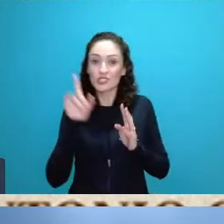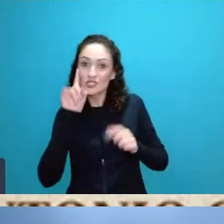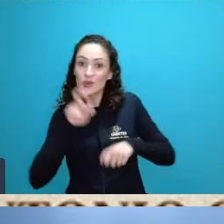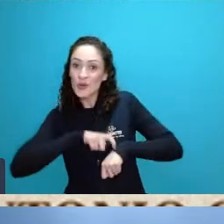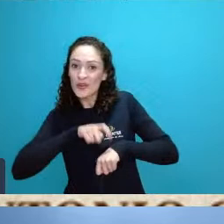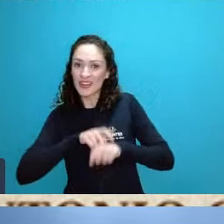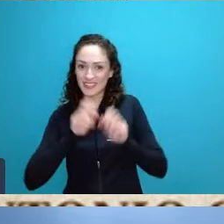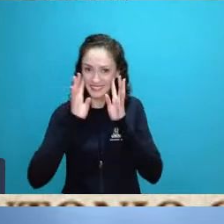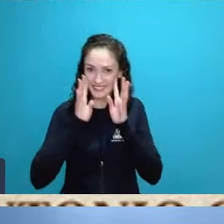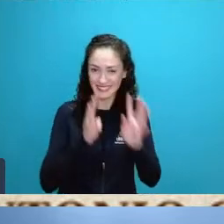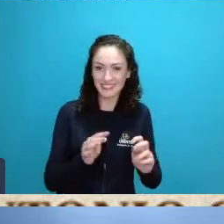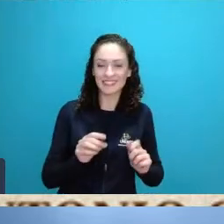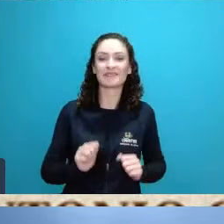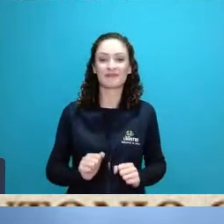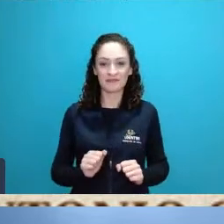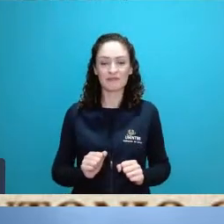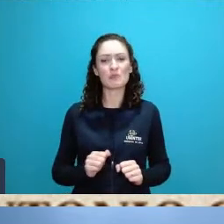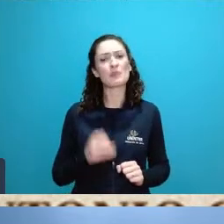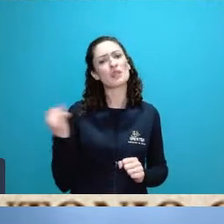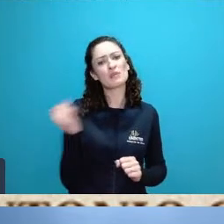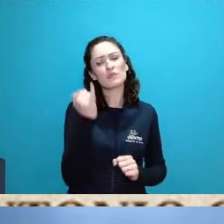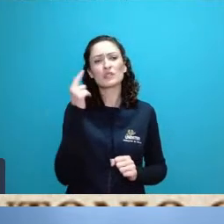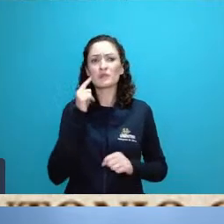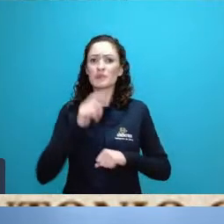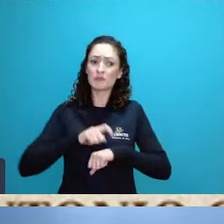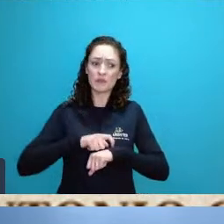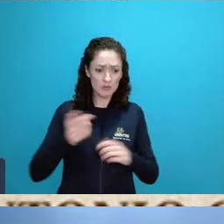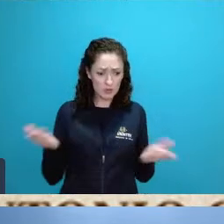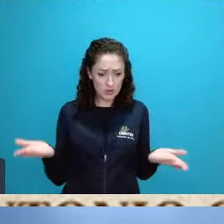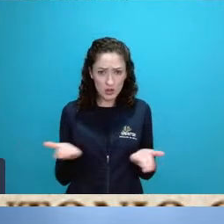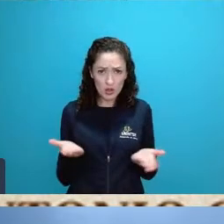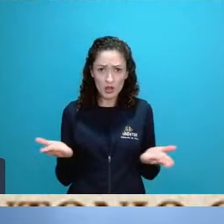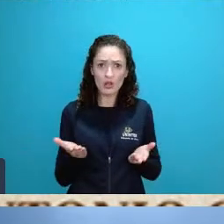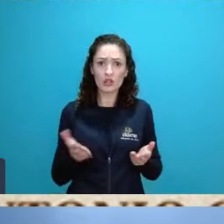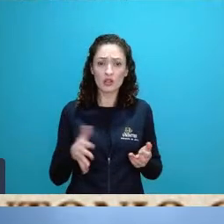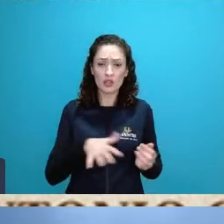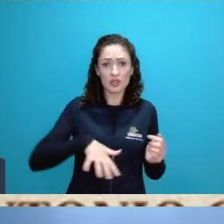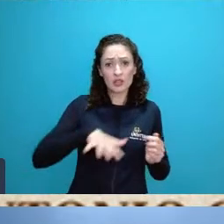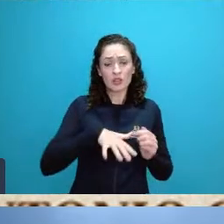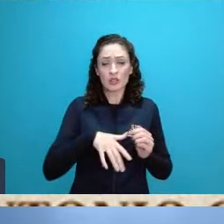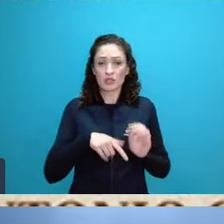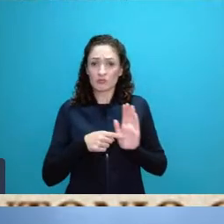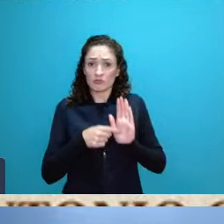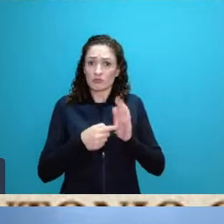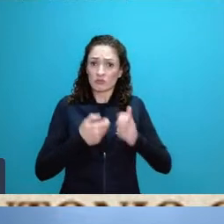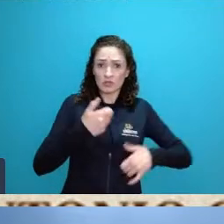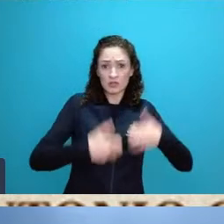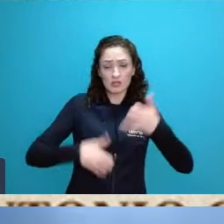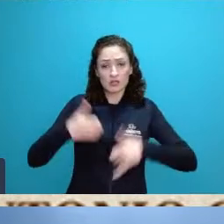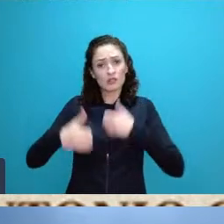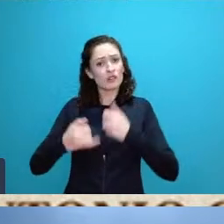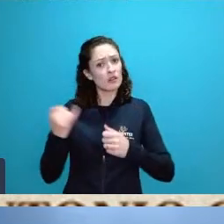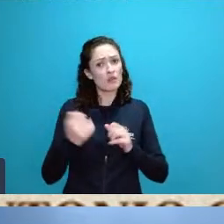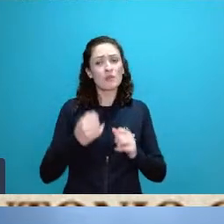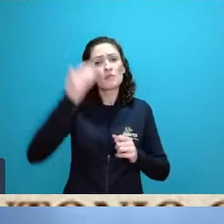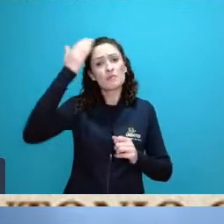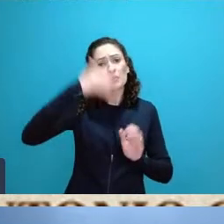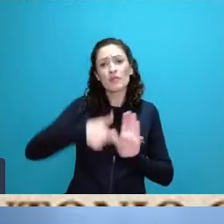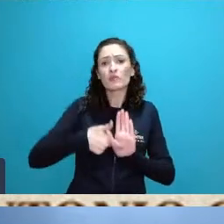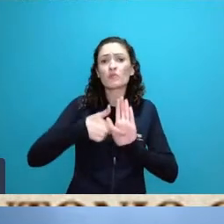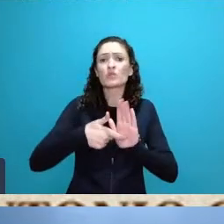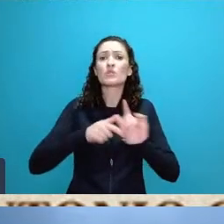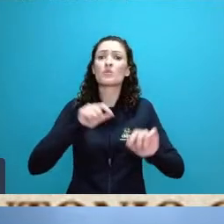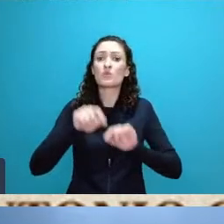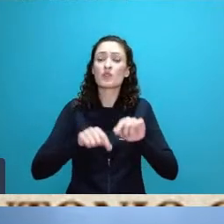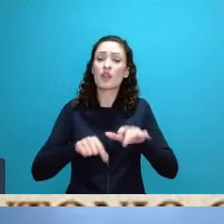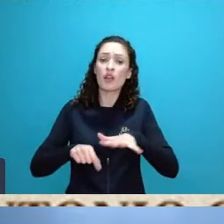momentos de clássicos da nossa área eu acho que de fato mostram a interface tão importante dessa relação de